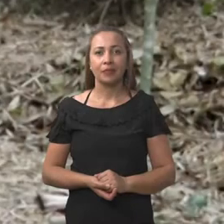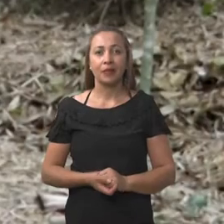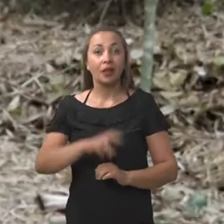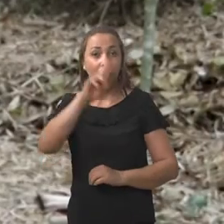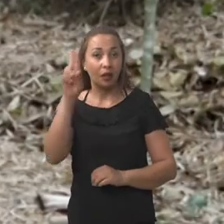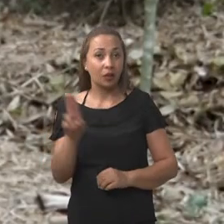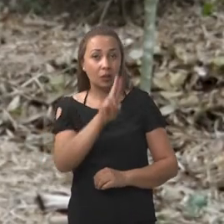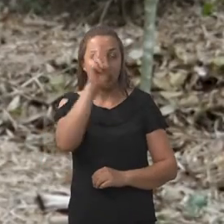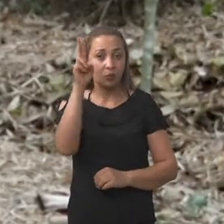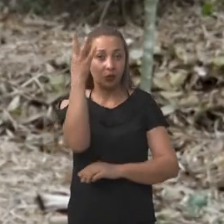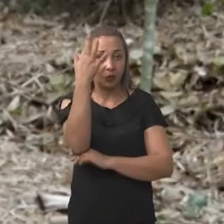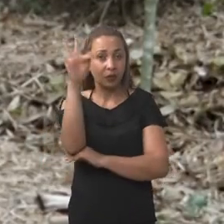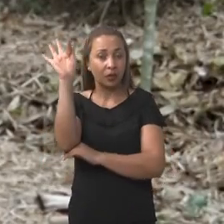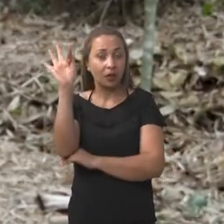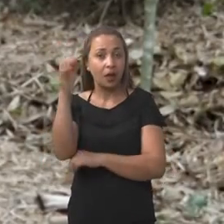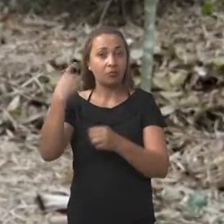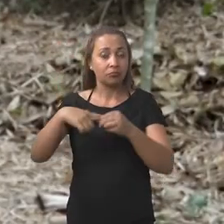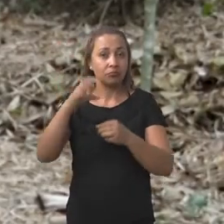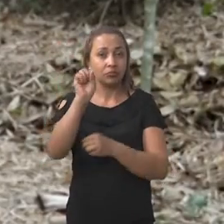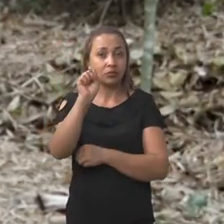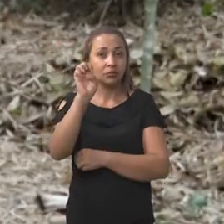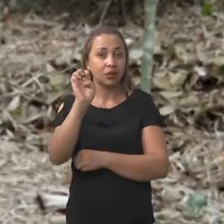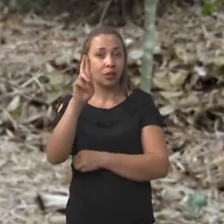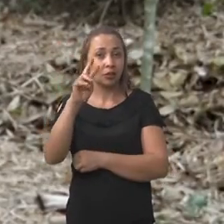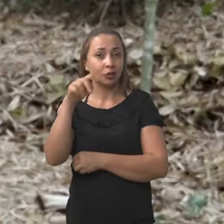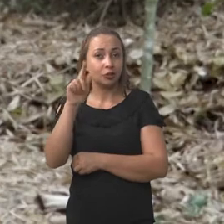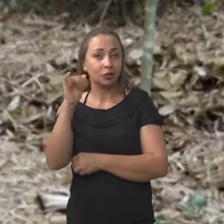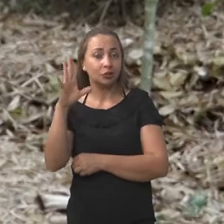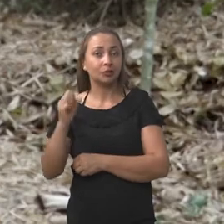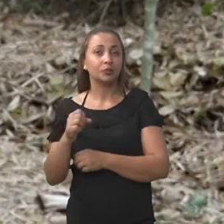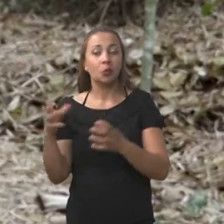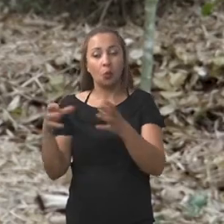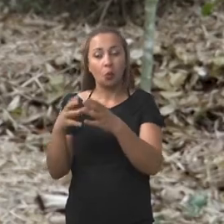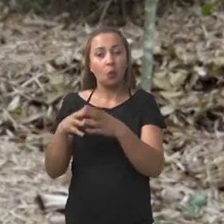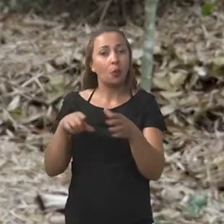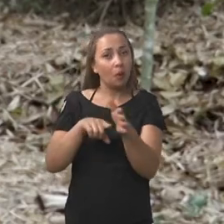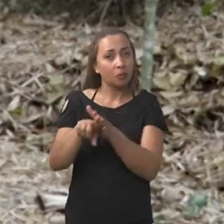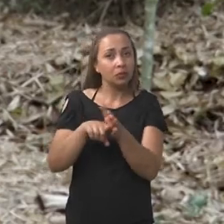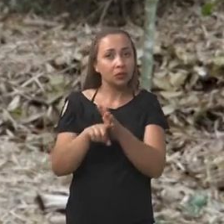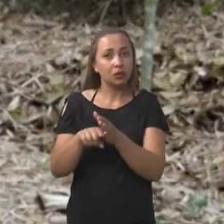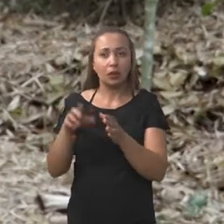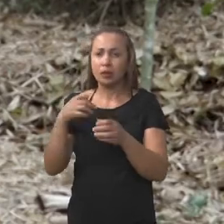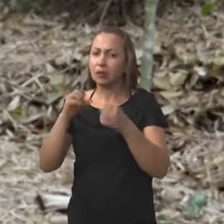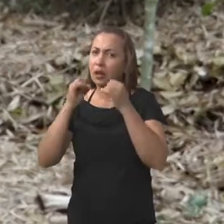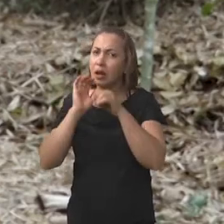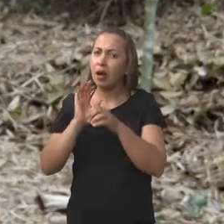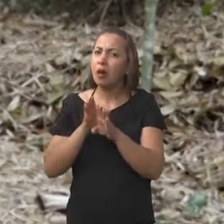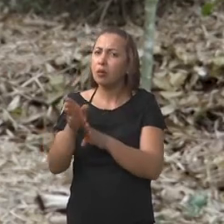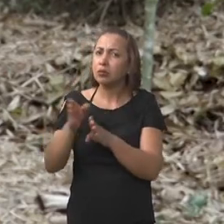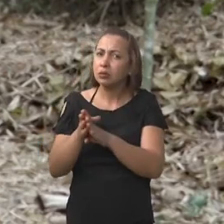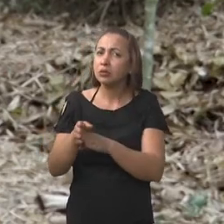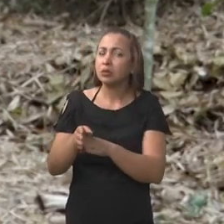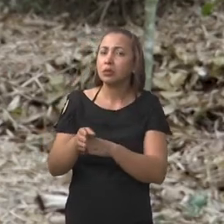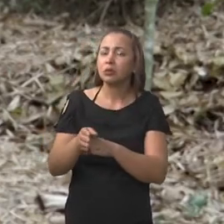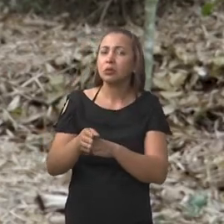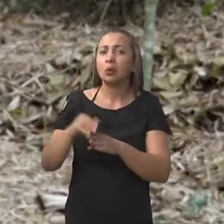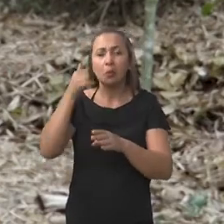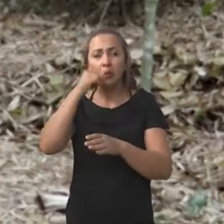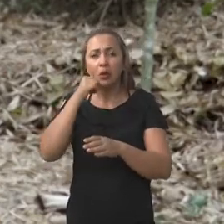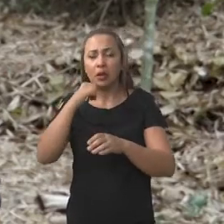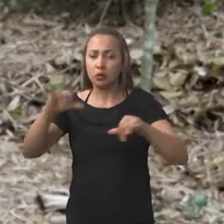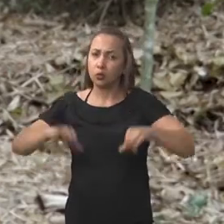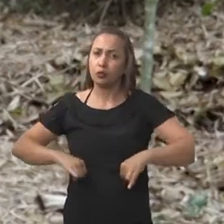Na Universidade Federal de Sergipe, um grupo de pesquisa tem proporcionado uma rota favorável às mulheres vítimas de